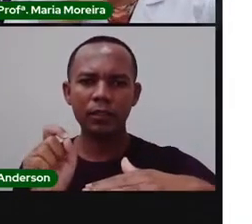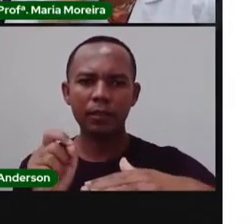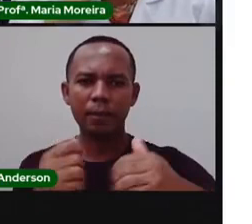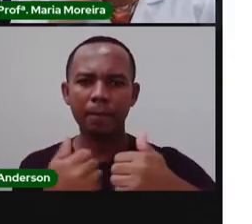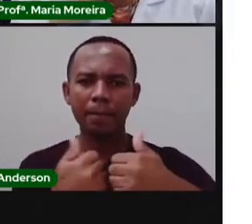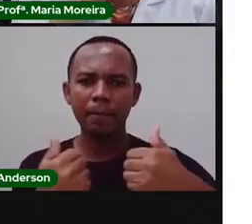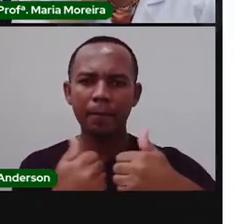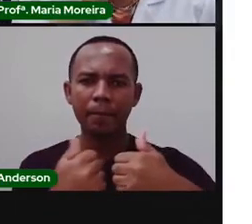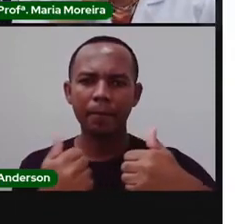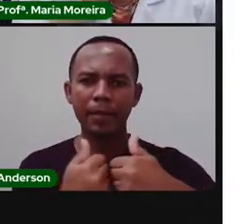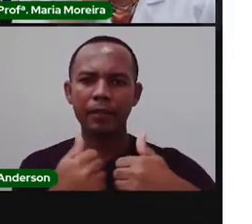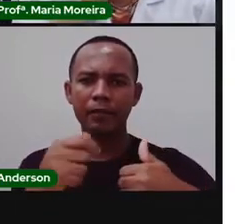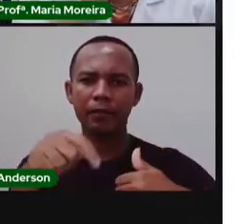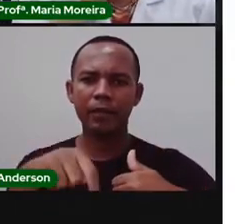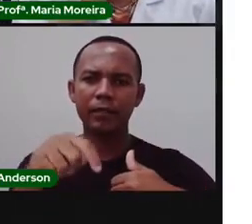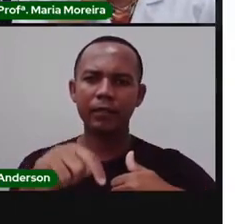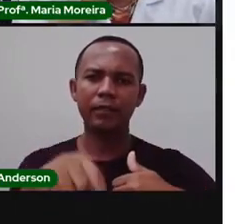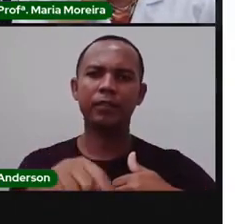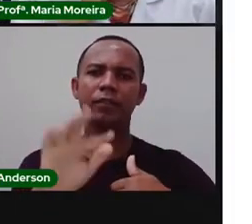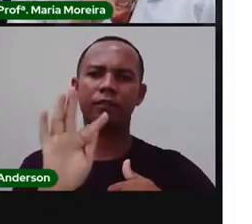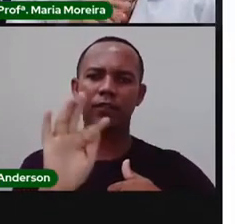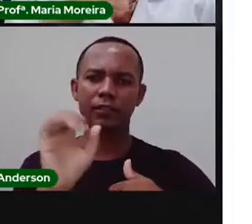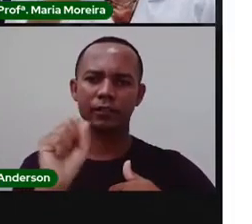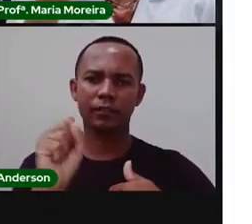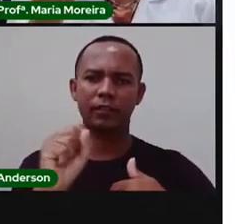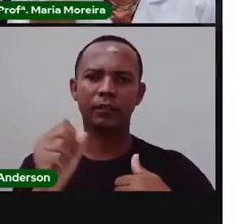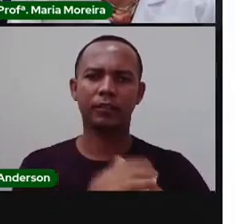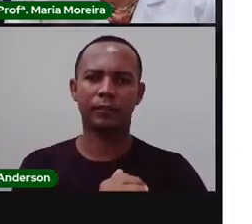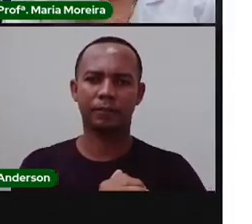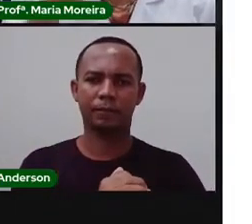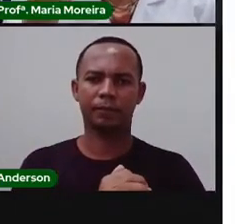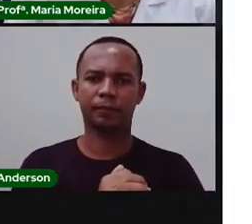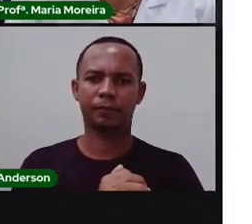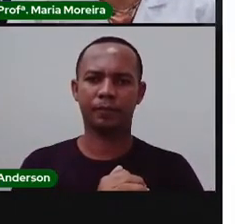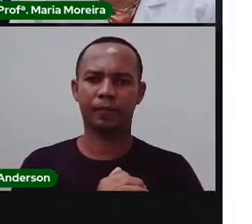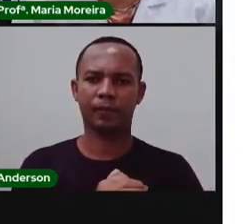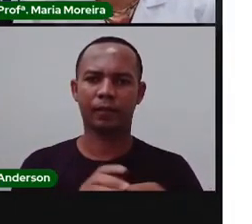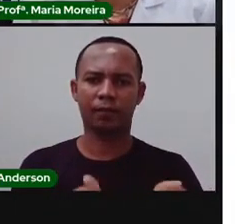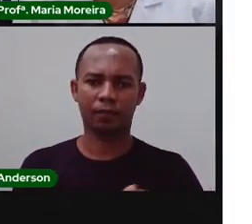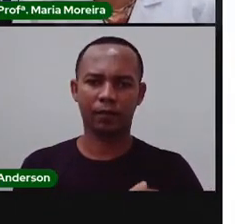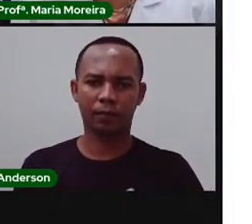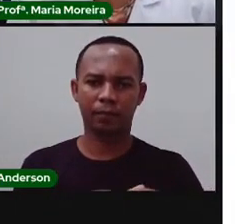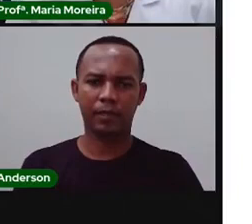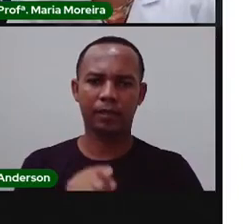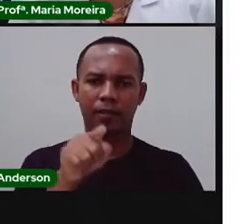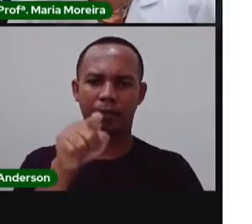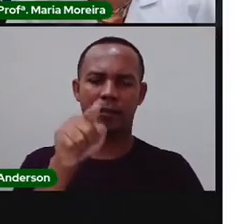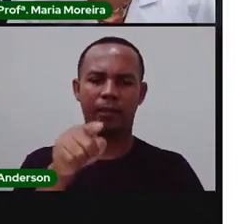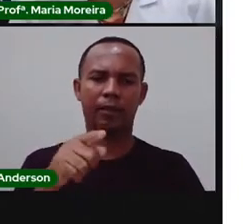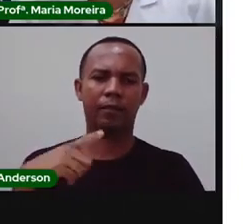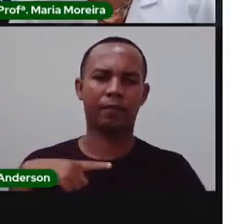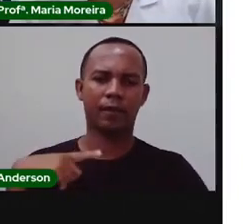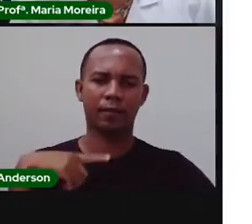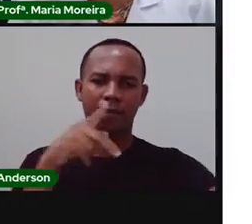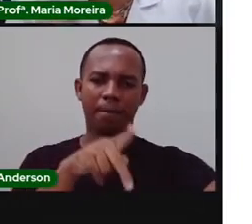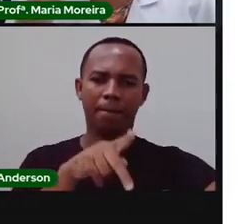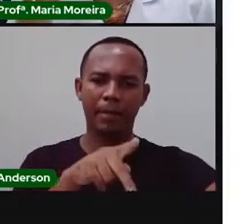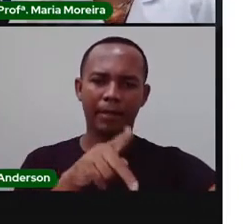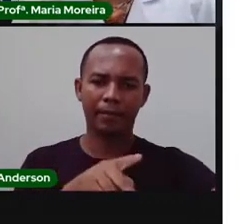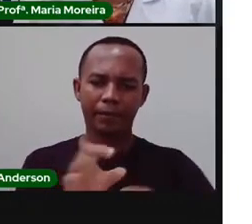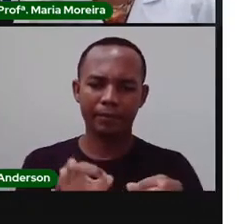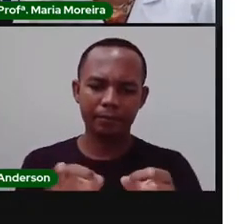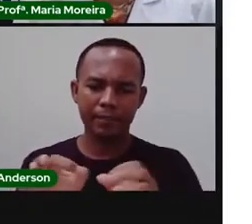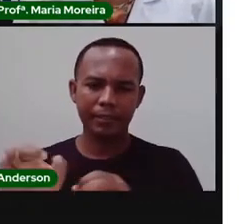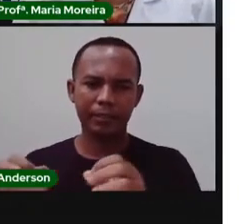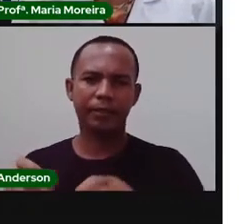localizada em São José das Itaporarotas, e faz essa extração, na verdade, de britas e de outros tipos